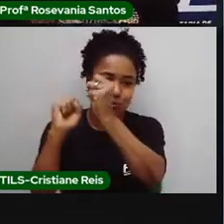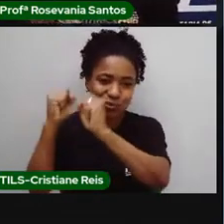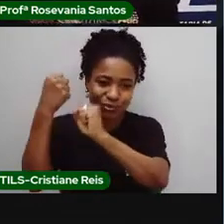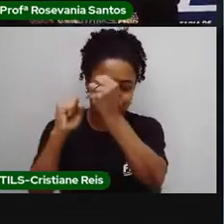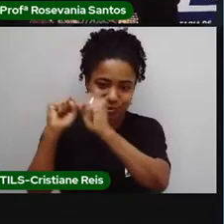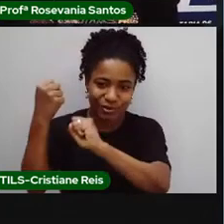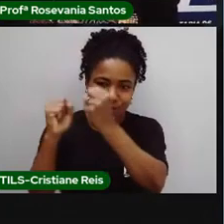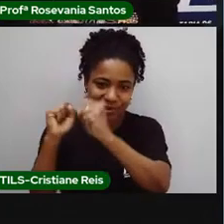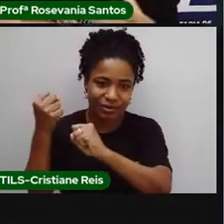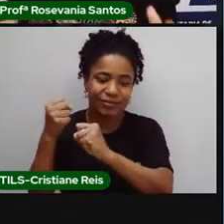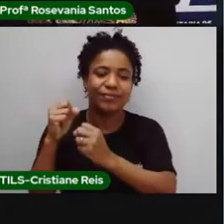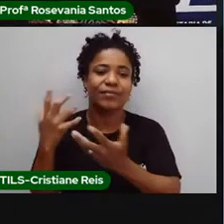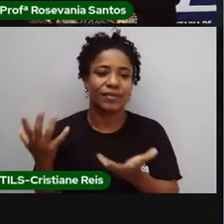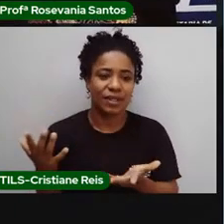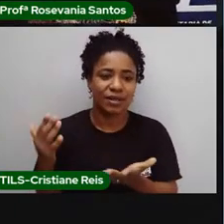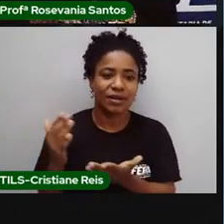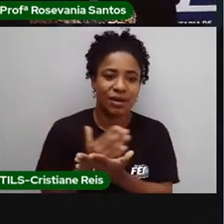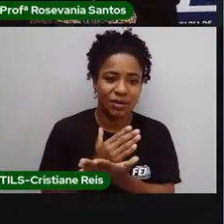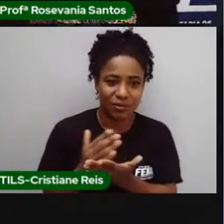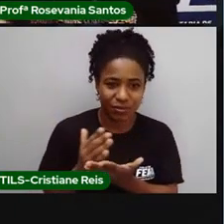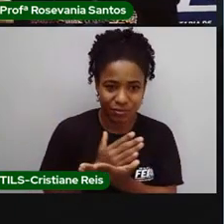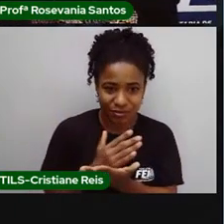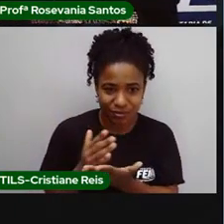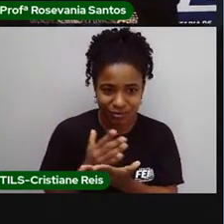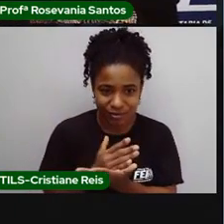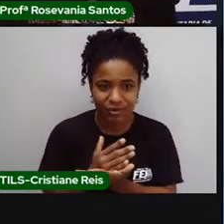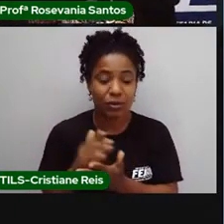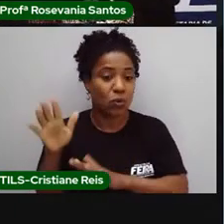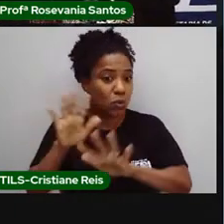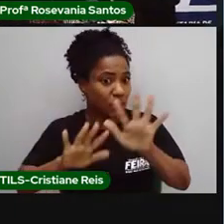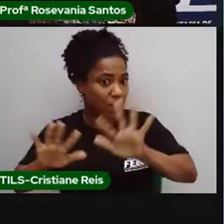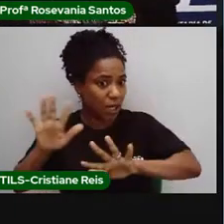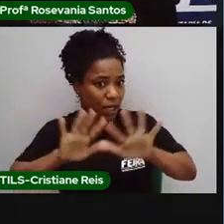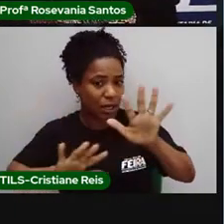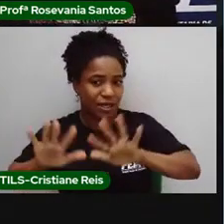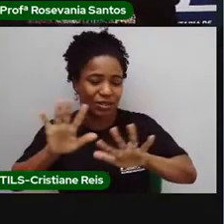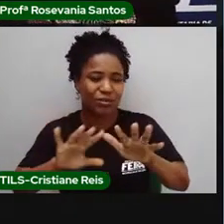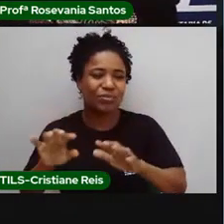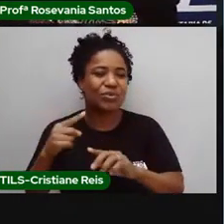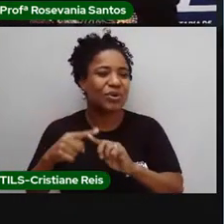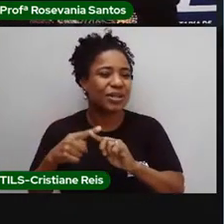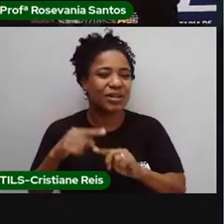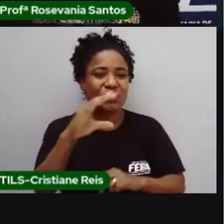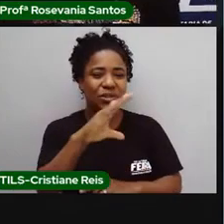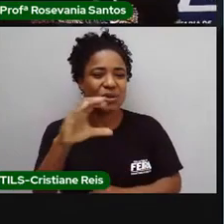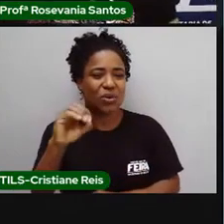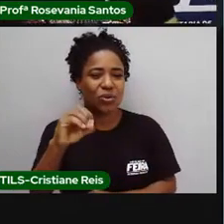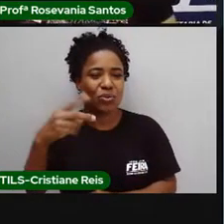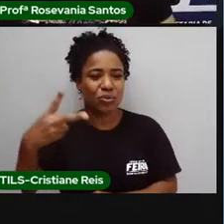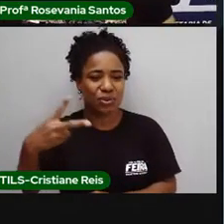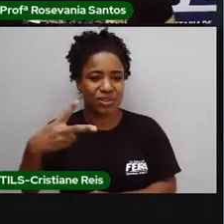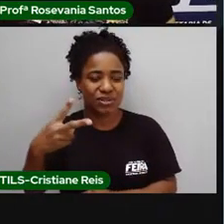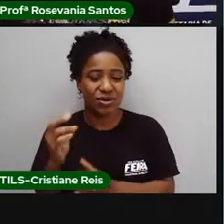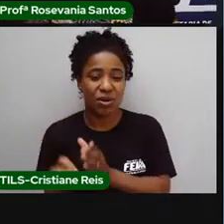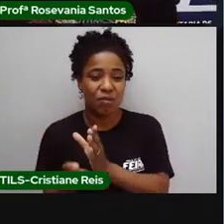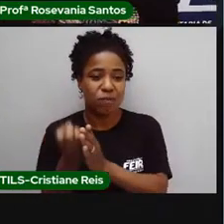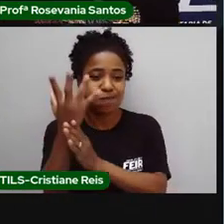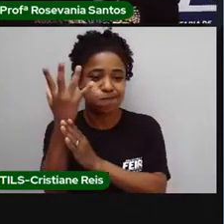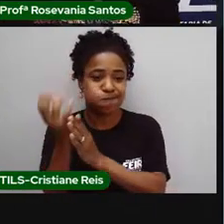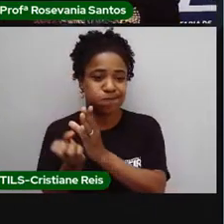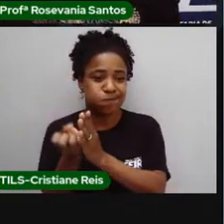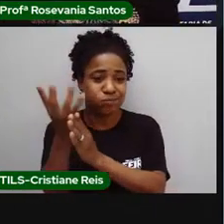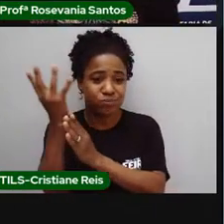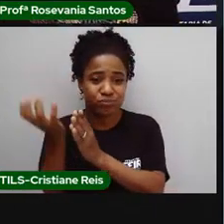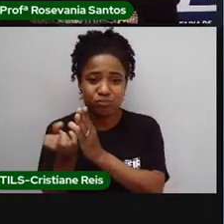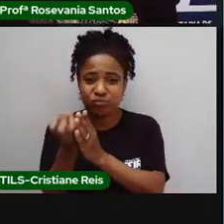né, algumas delas já possuem filtros hoje, tendo certo cuidado, né, com a emissão desse gás carbônico, mas outras não tem, infelizmente.